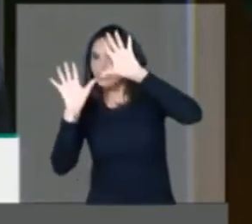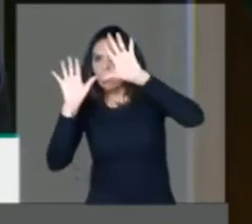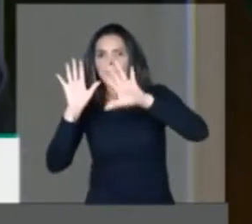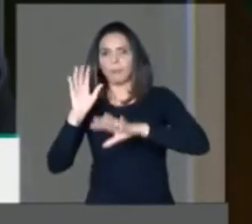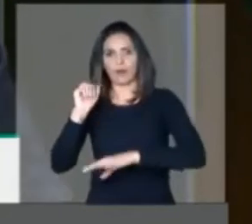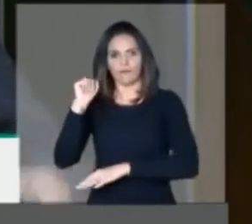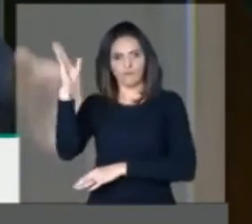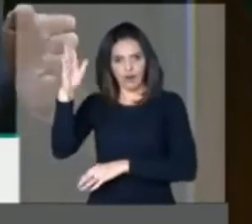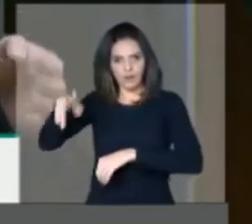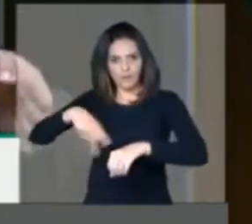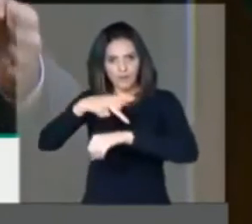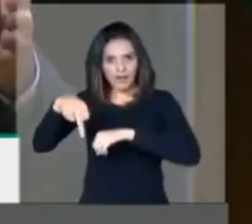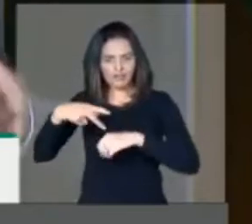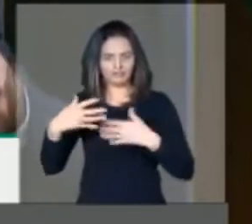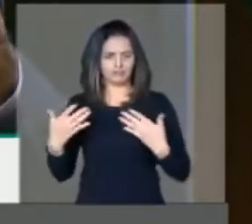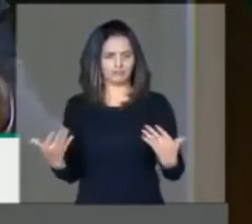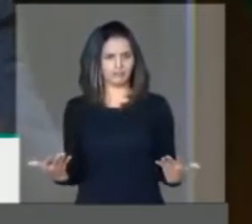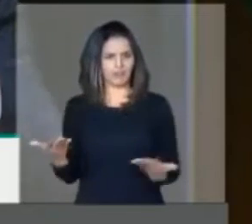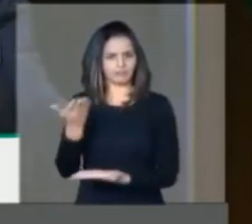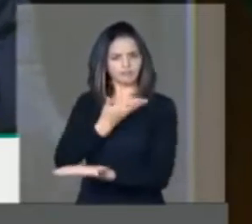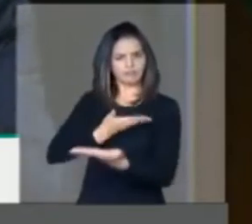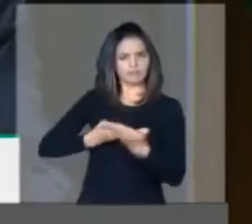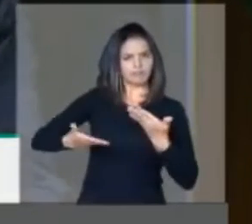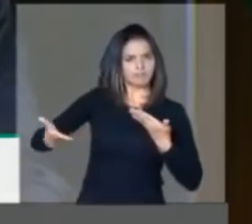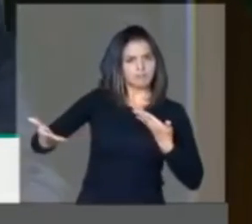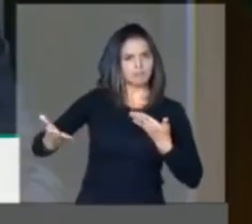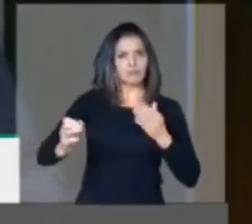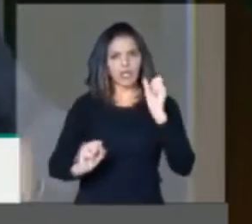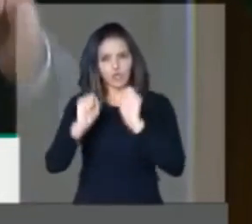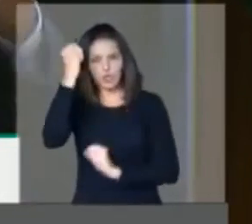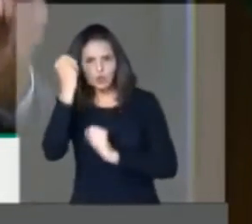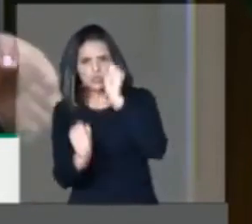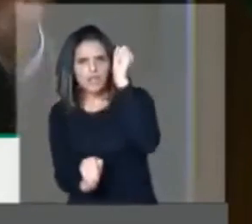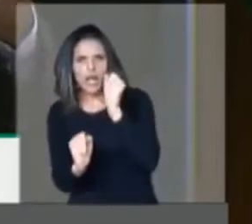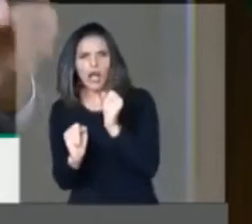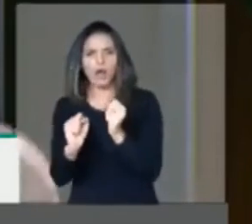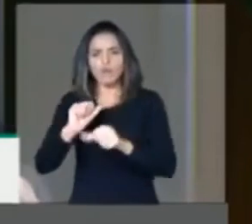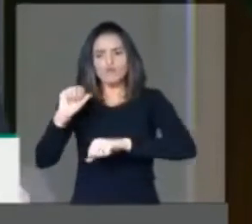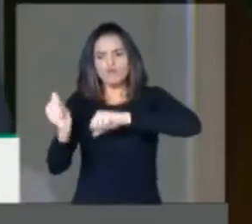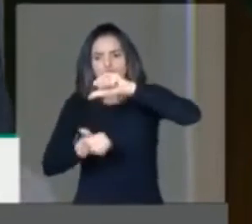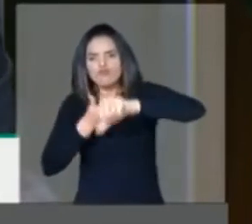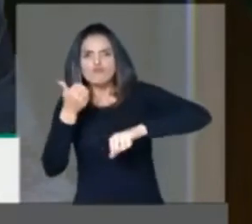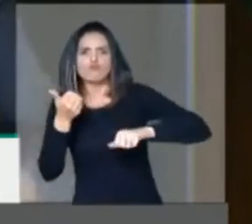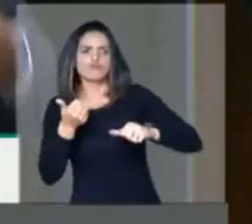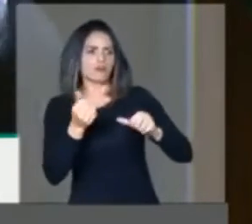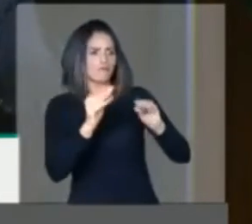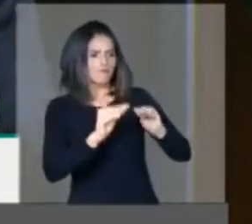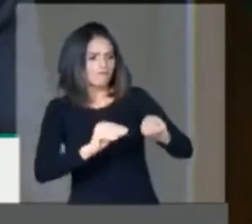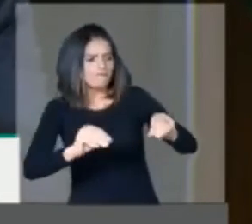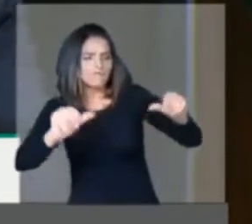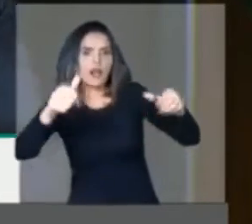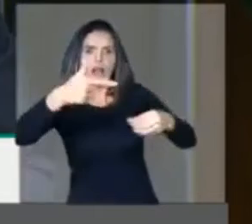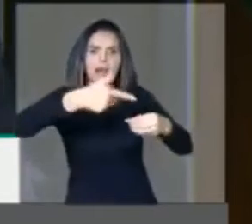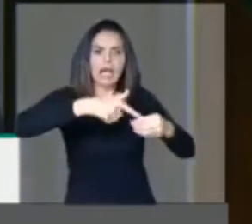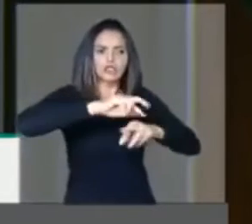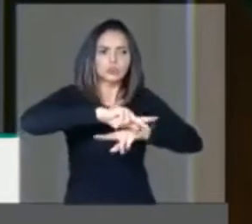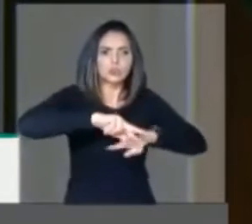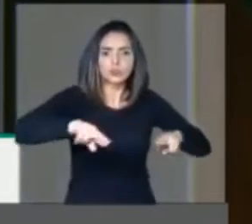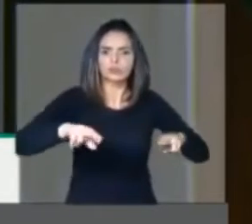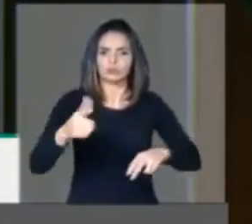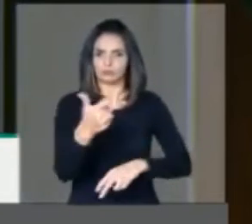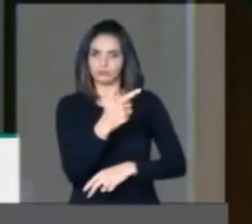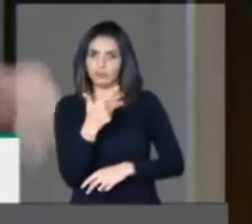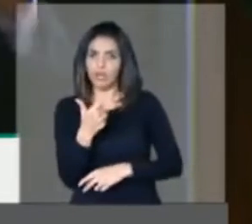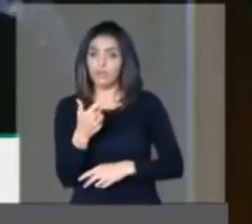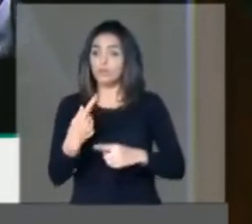sem fazer nenhuma atividade industrial. Para fazer atividade industrial, é necessário ciência